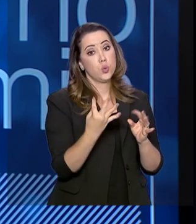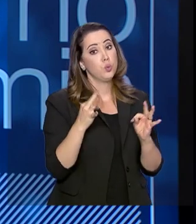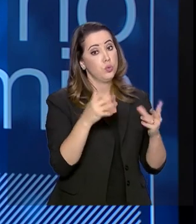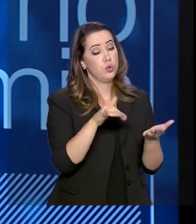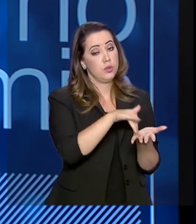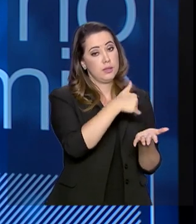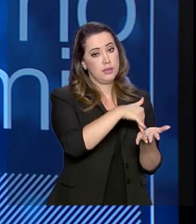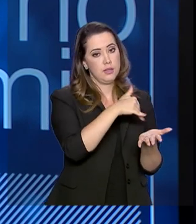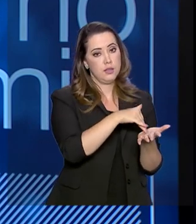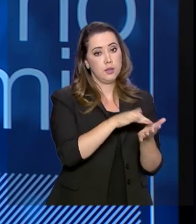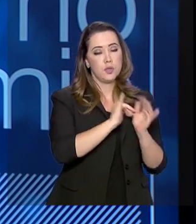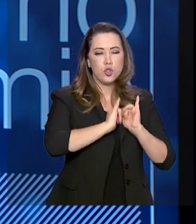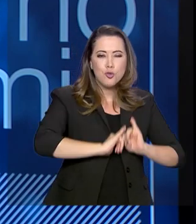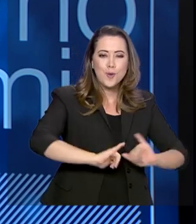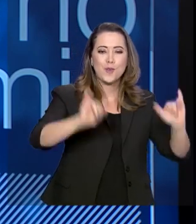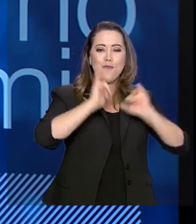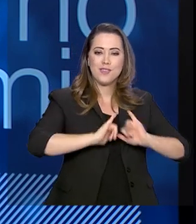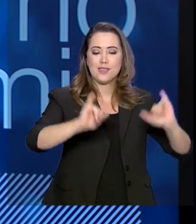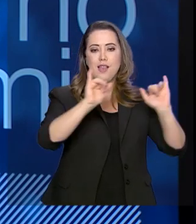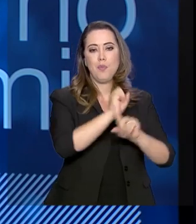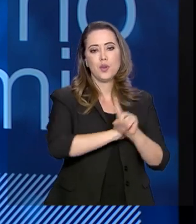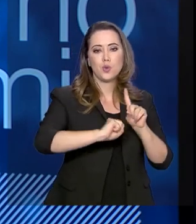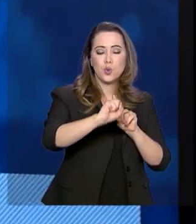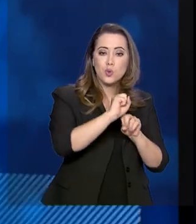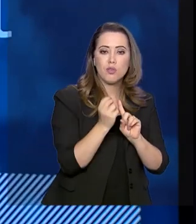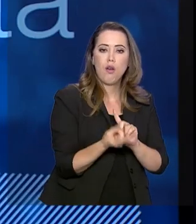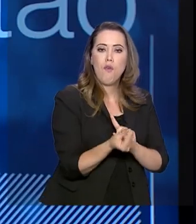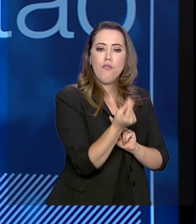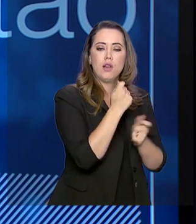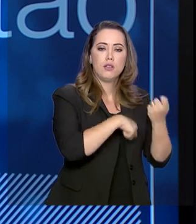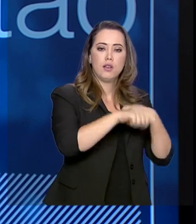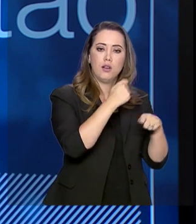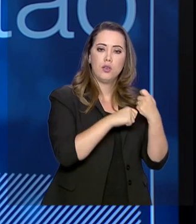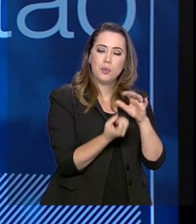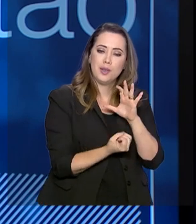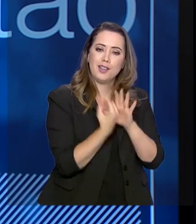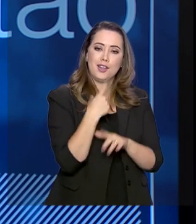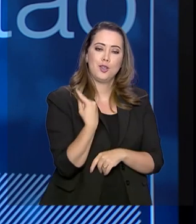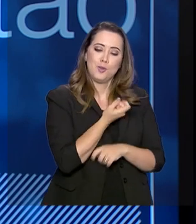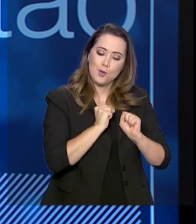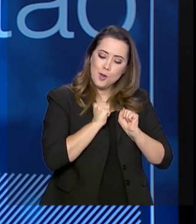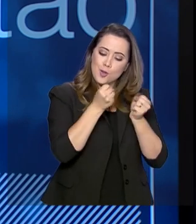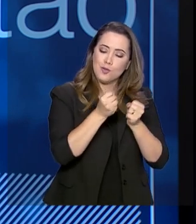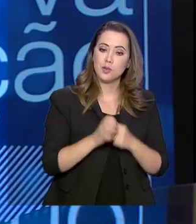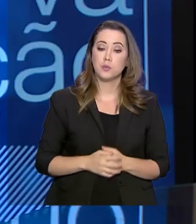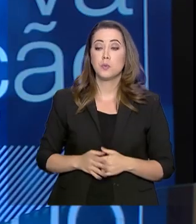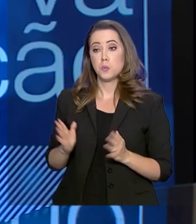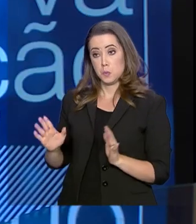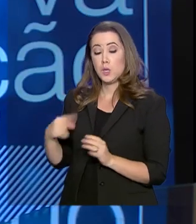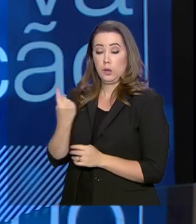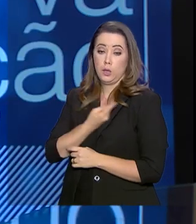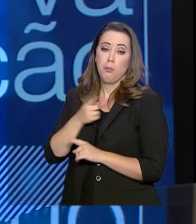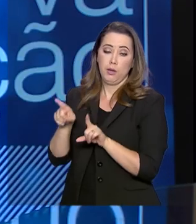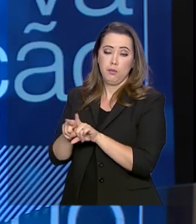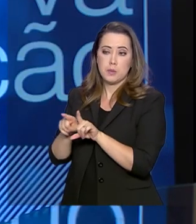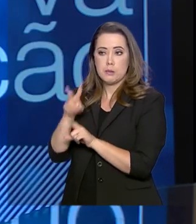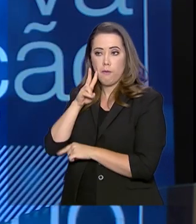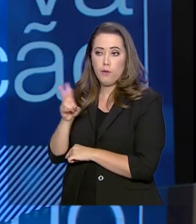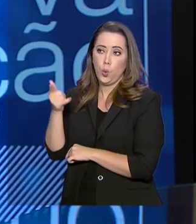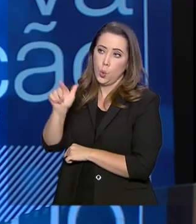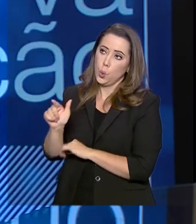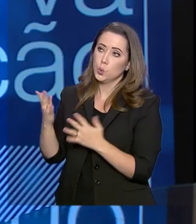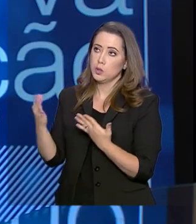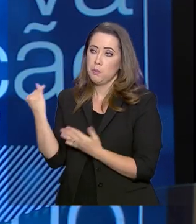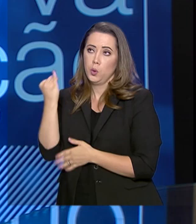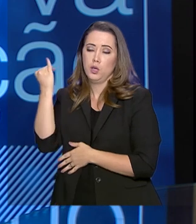possa comunicar para a sociedade o total de economia gerada pelos nossos esforços. Agora, também a gente tem que ver o outro aspecto de